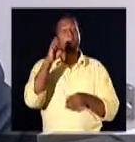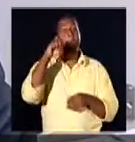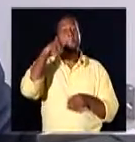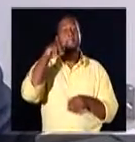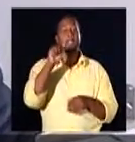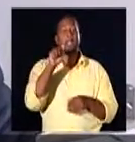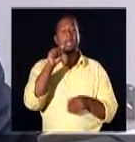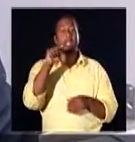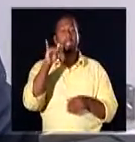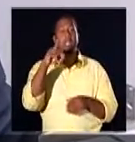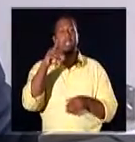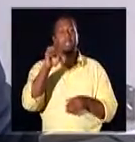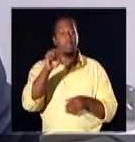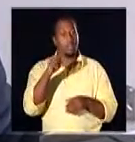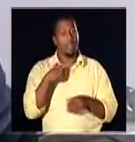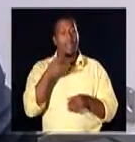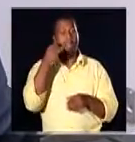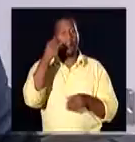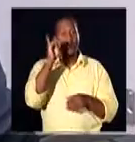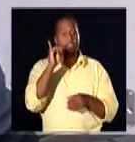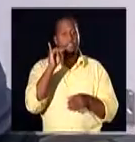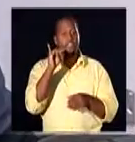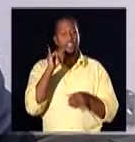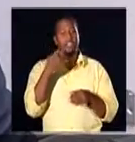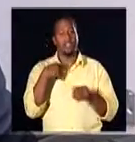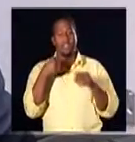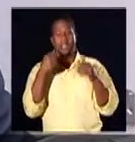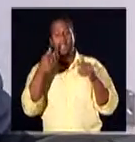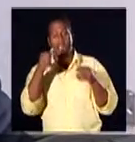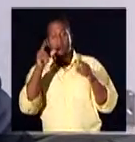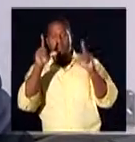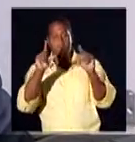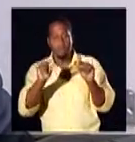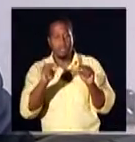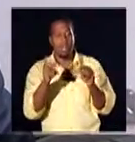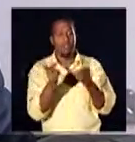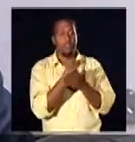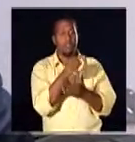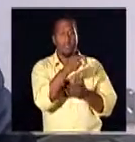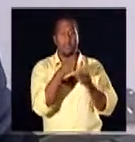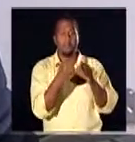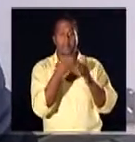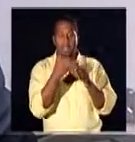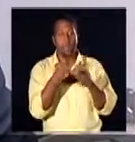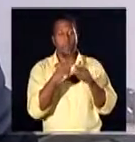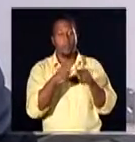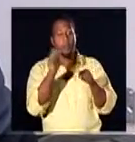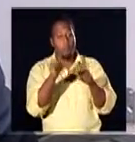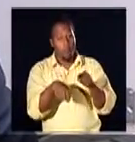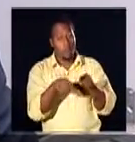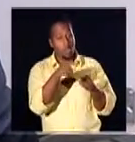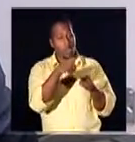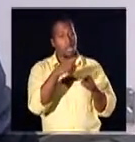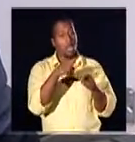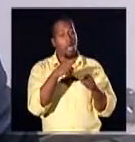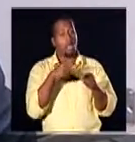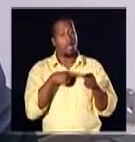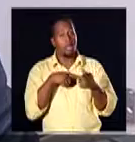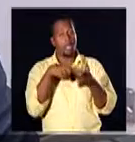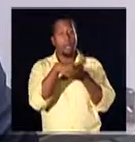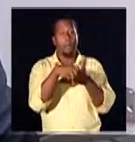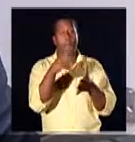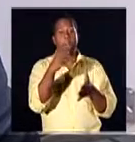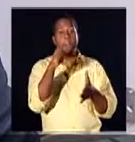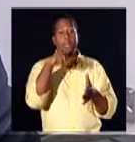isso termina desmotivando a reiteração daquela conduta por parte da operadora, porque ela pode ser penalizada, então vai